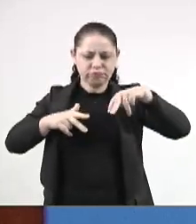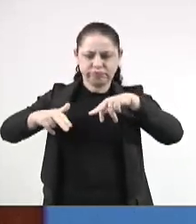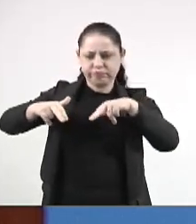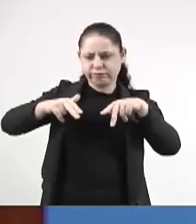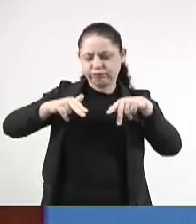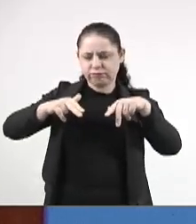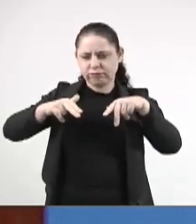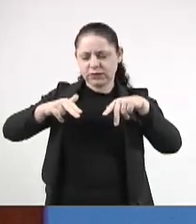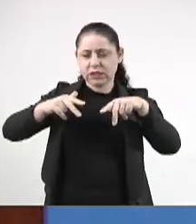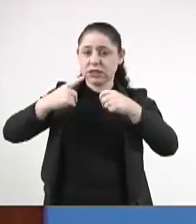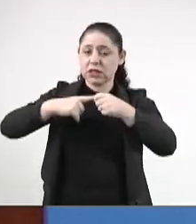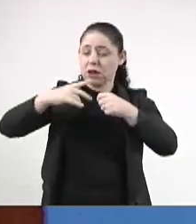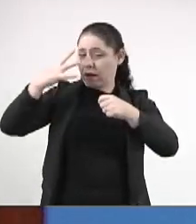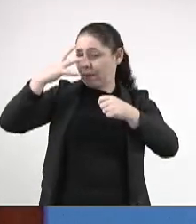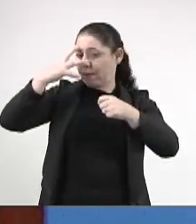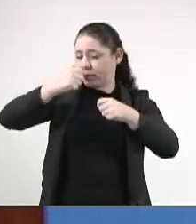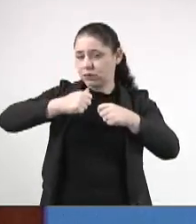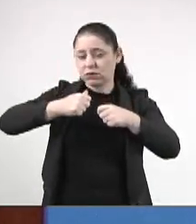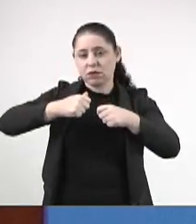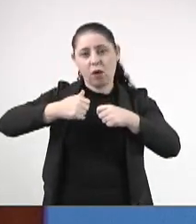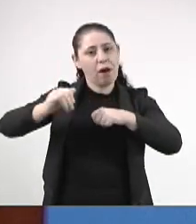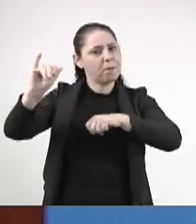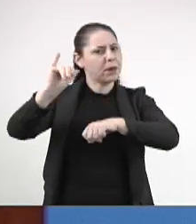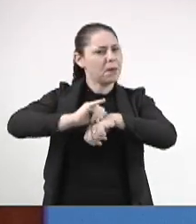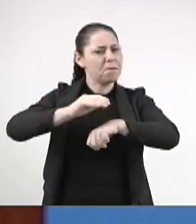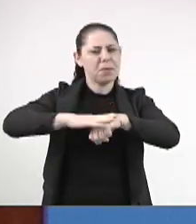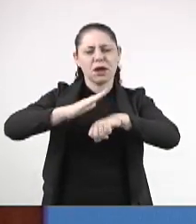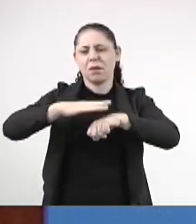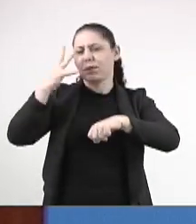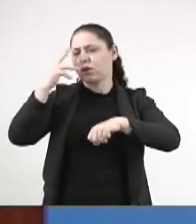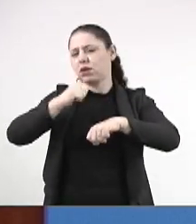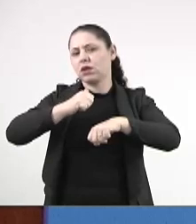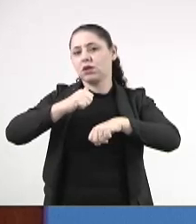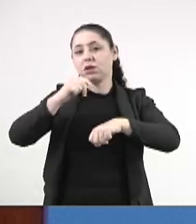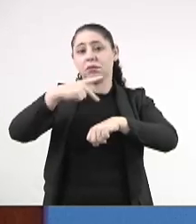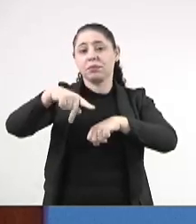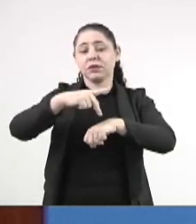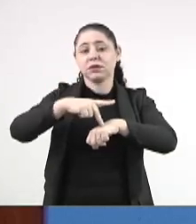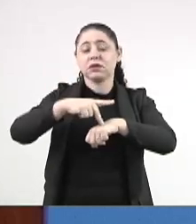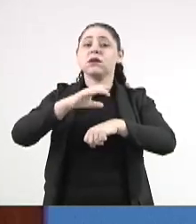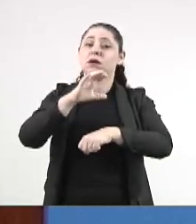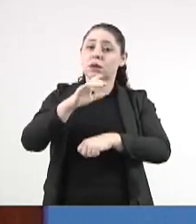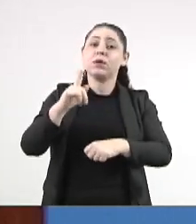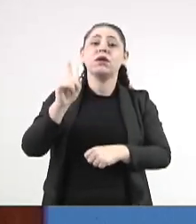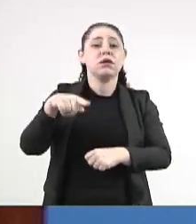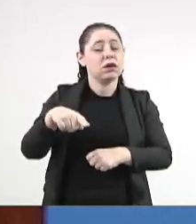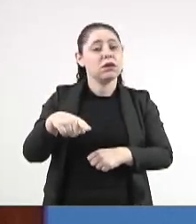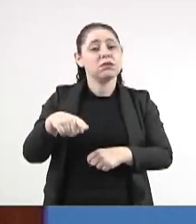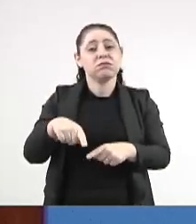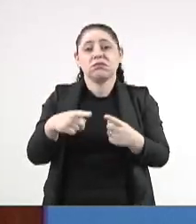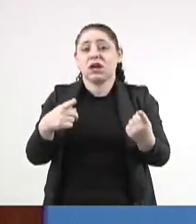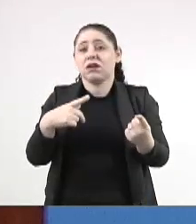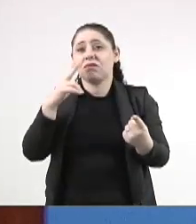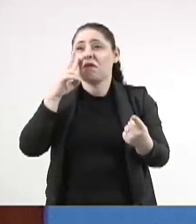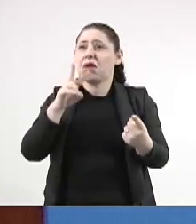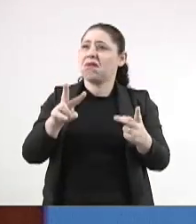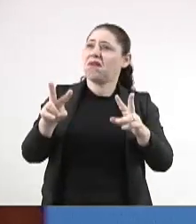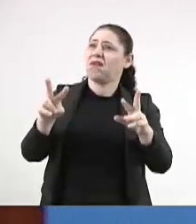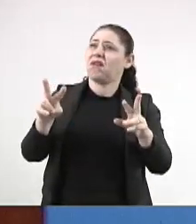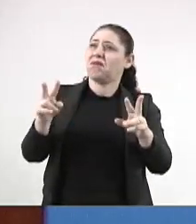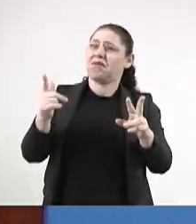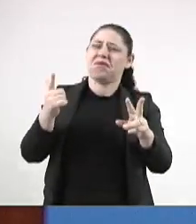cidade bela, uma das capitais mais bonitas do país, que é Campo Grande. Mas você vê essas concessionárias.